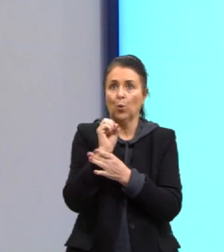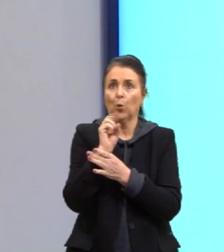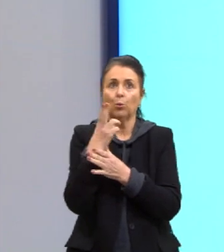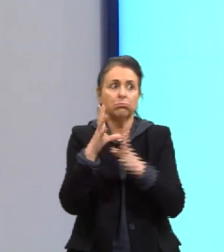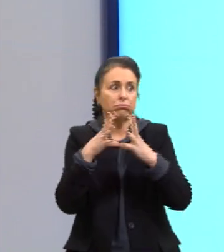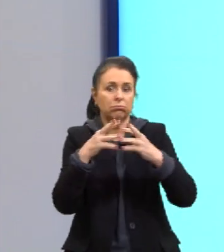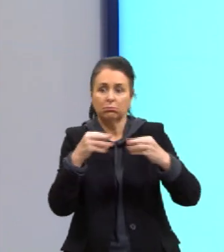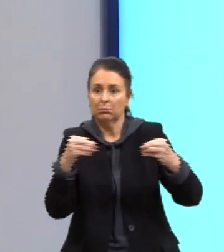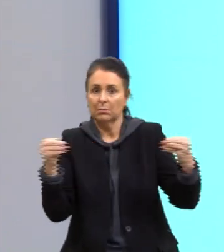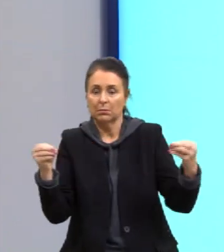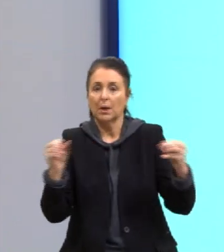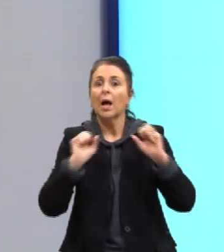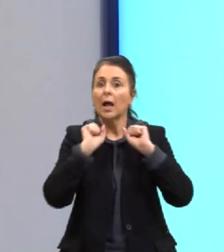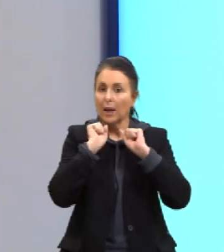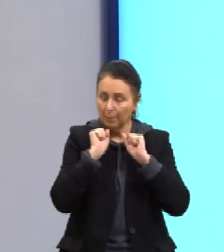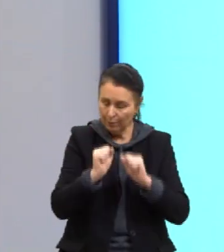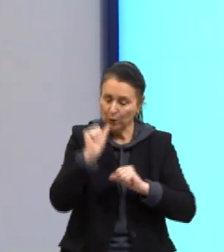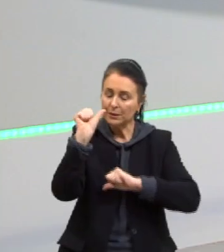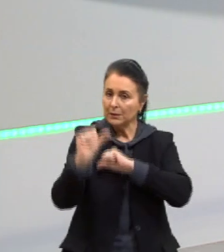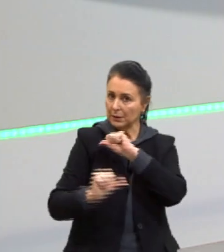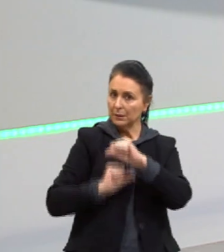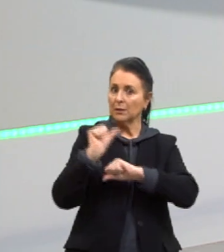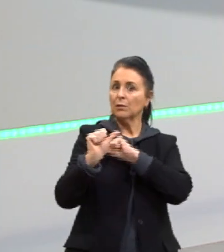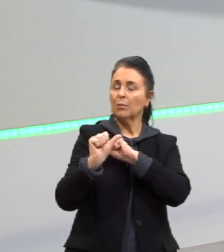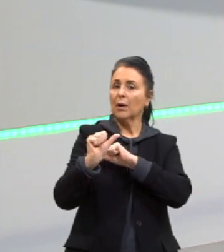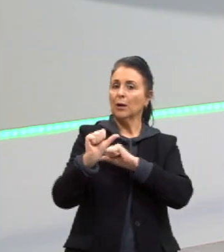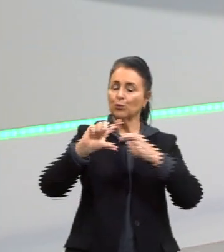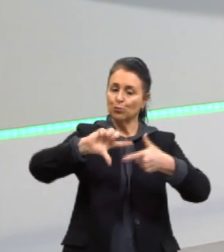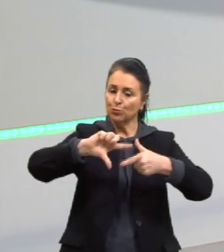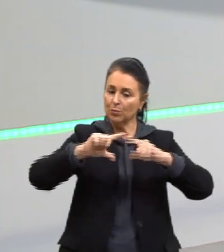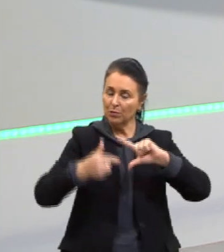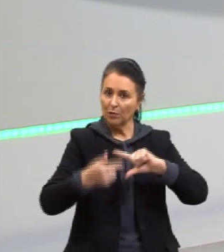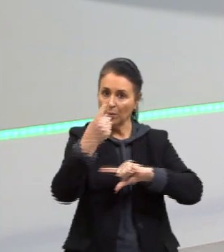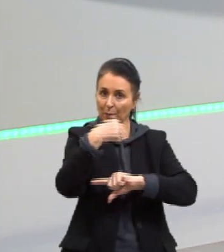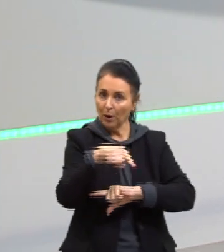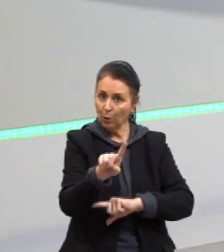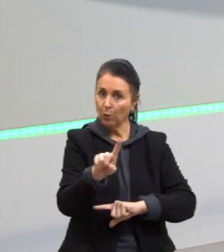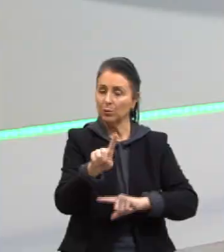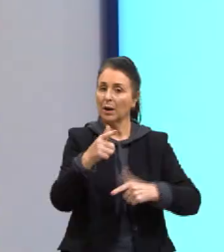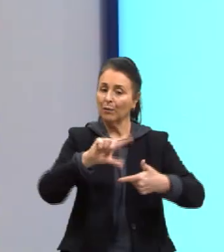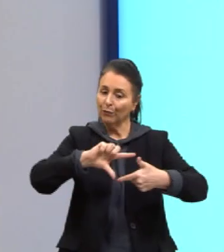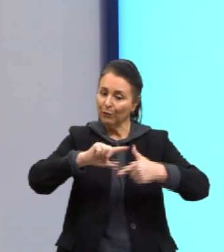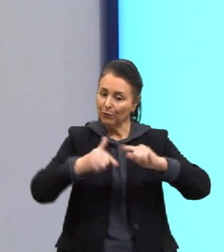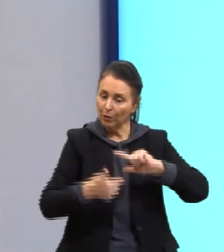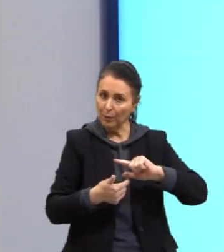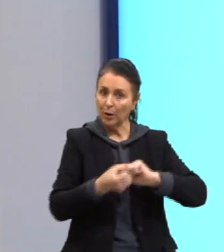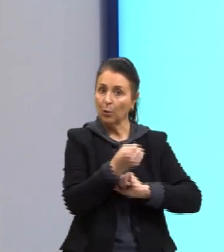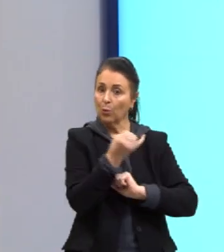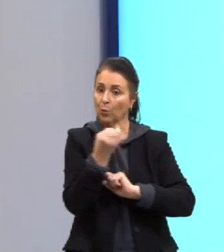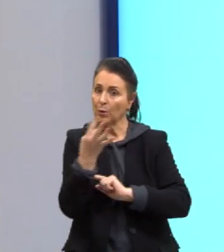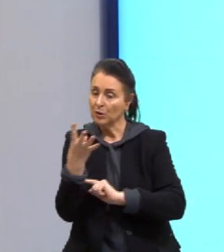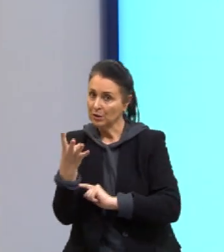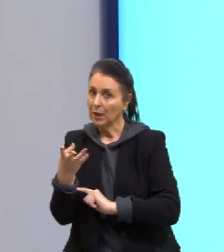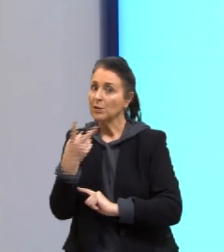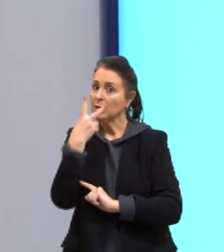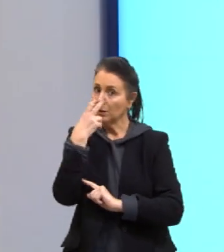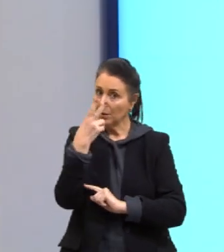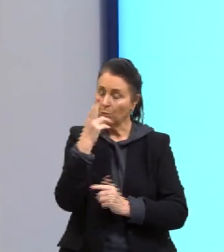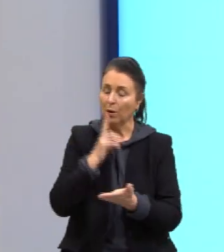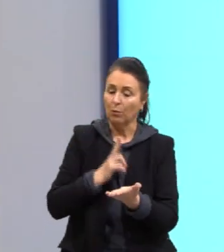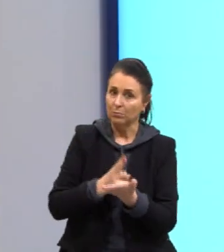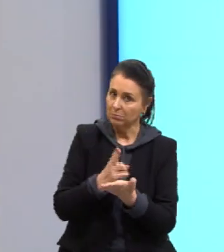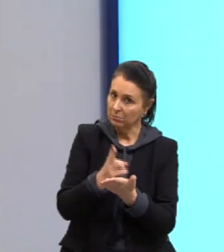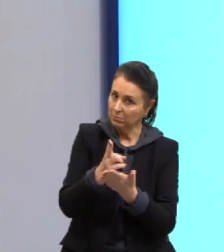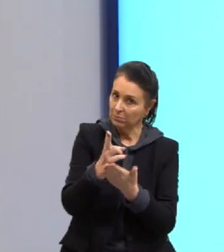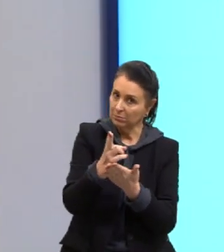Pode apenas ser transformada de uma forma para a outra, com sua quantidade total permanecendo constante.